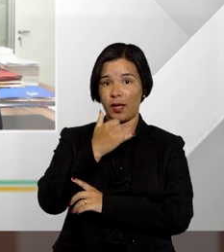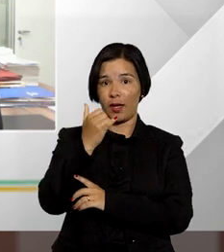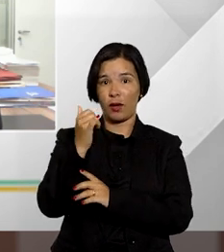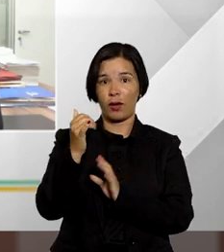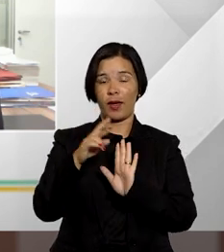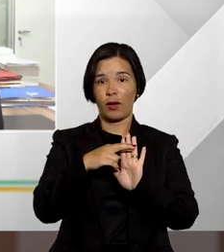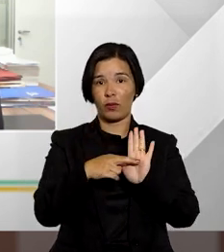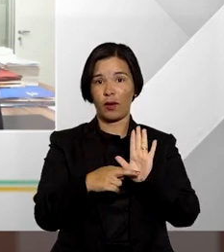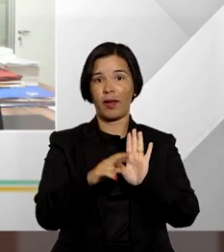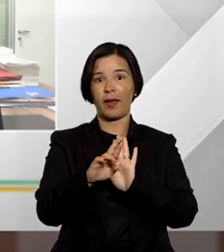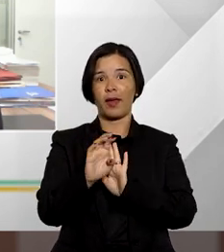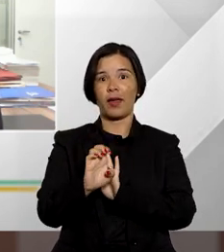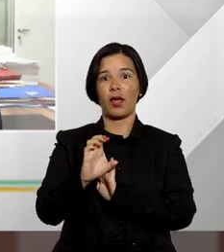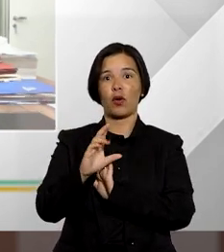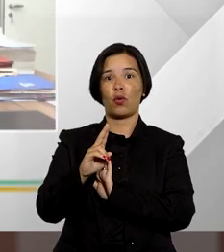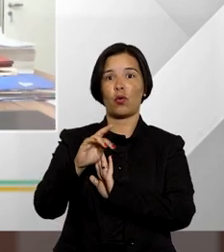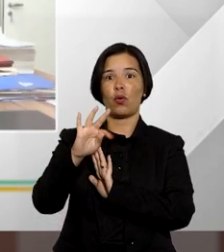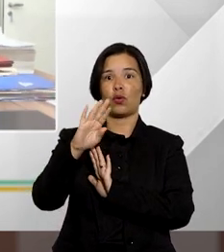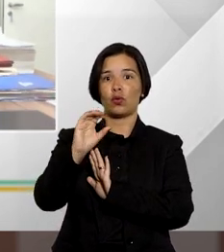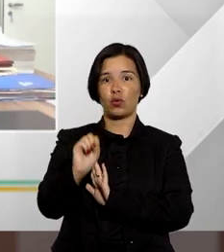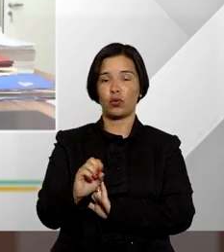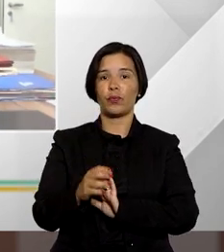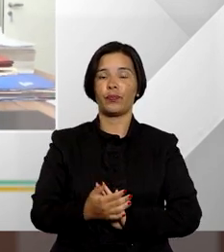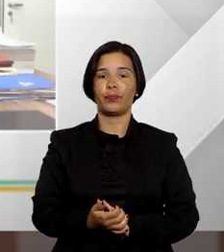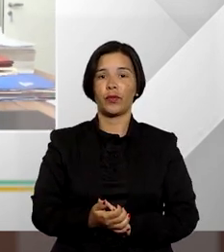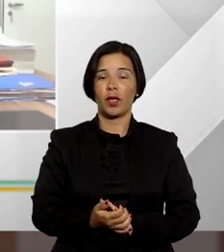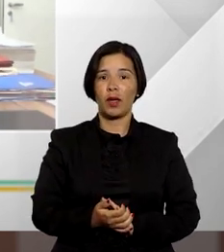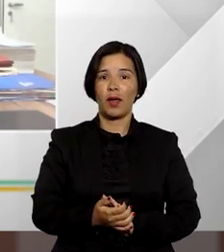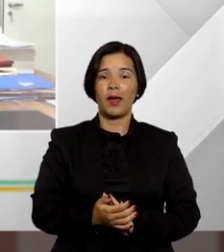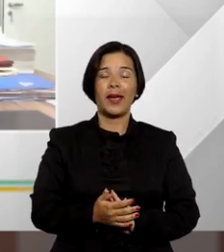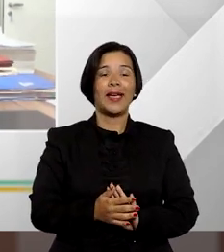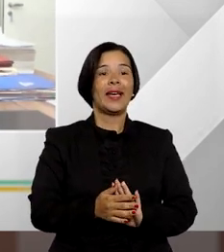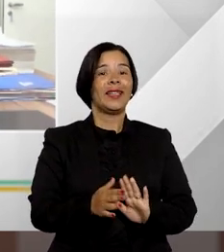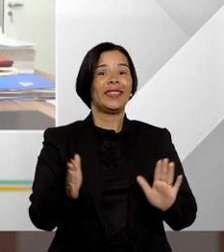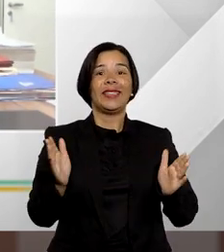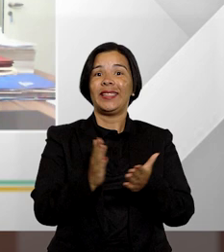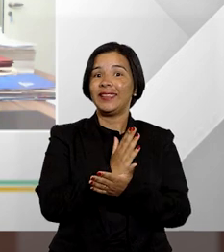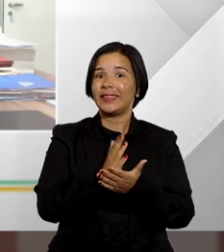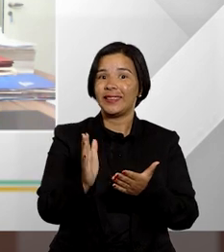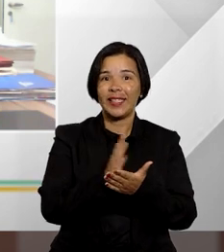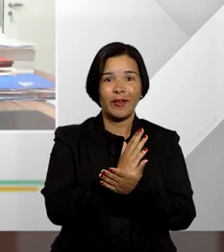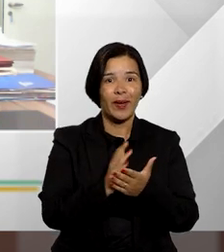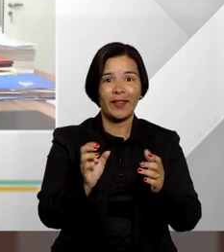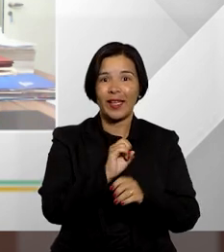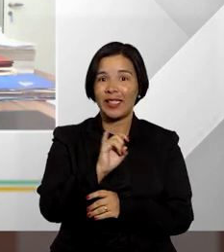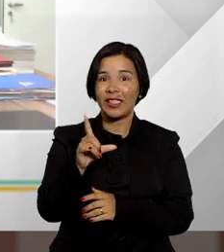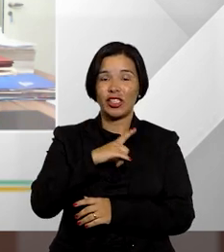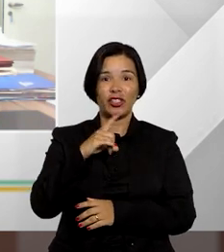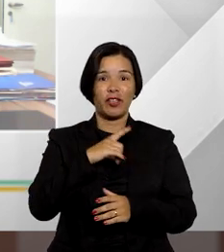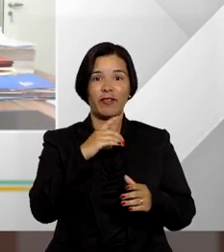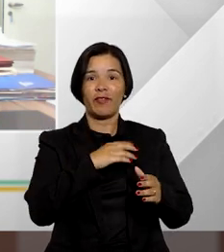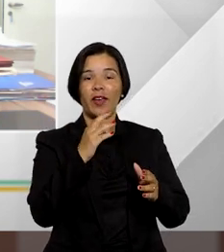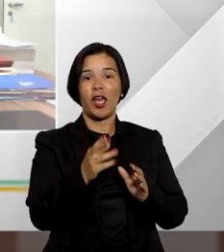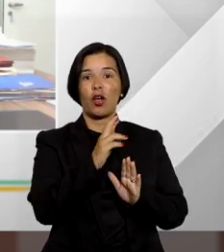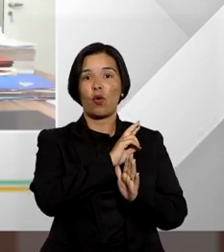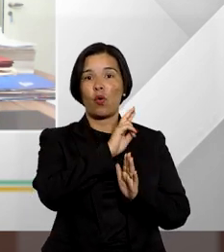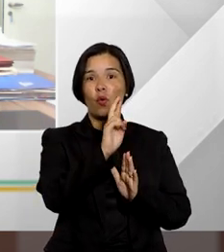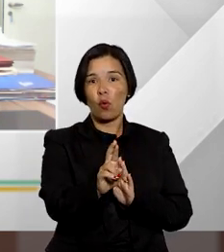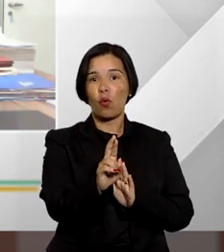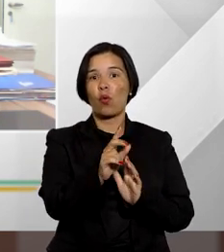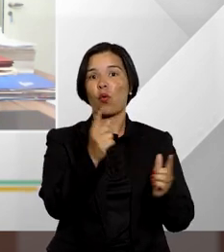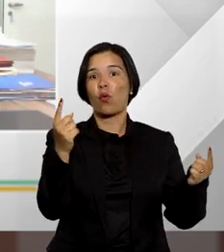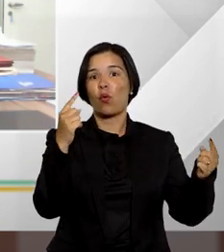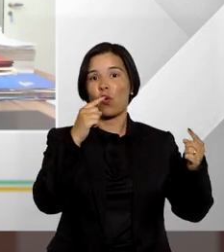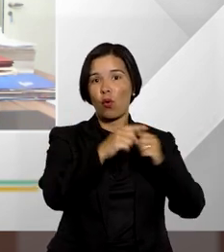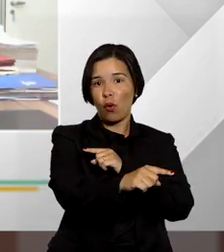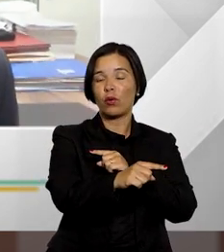sim, sim Fátima os honorários independentemente de haver contra razões hoje o